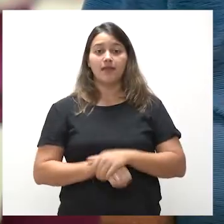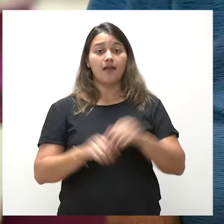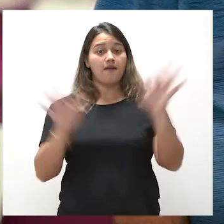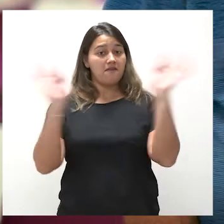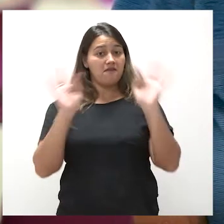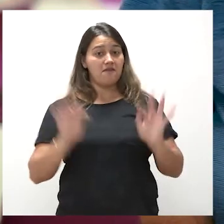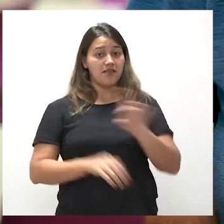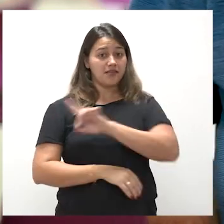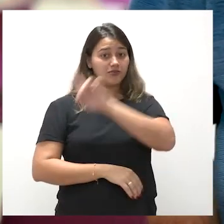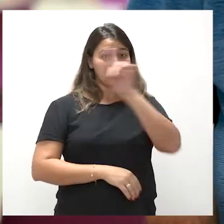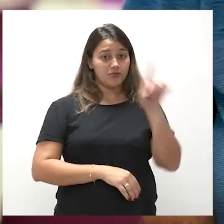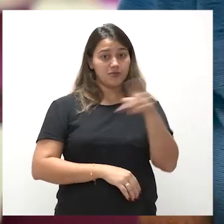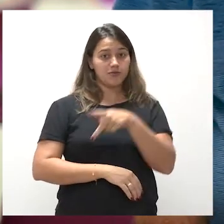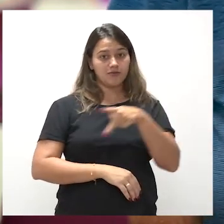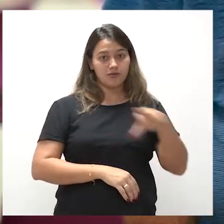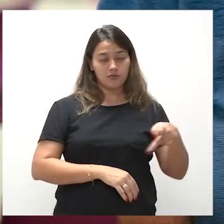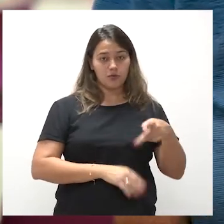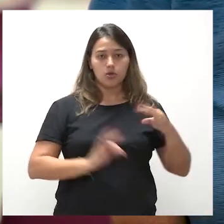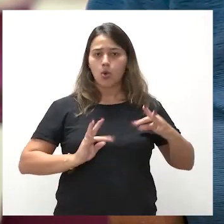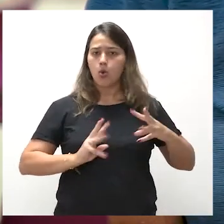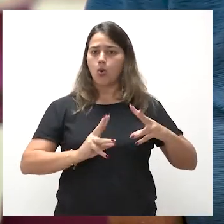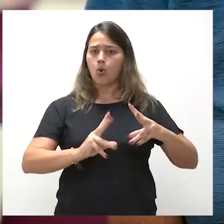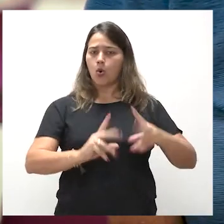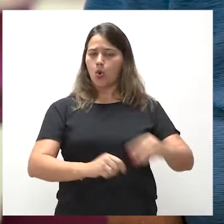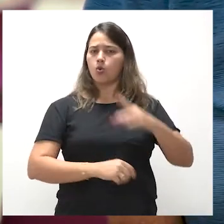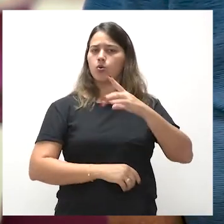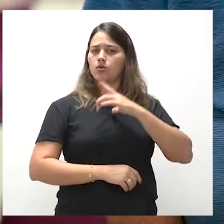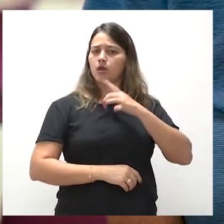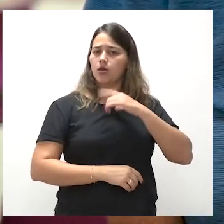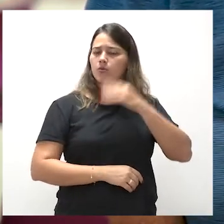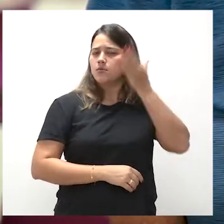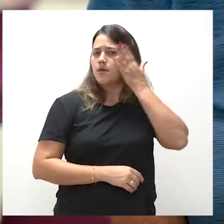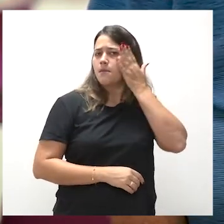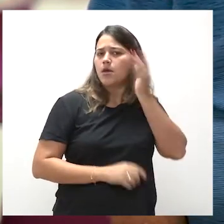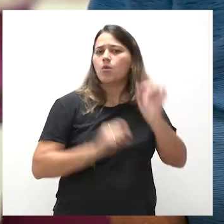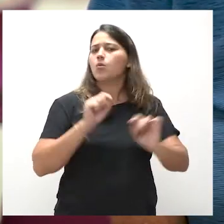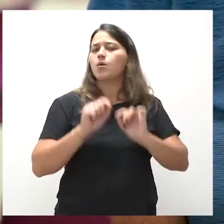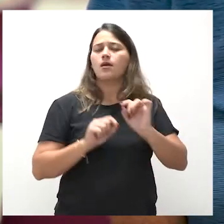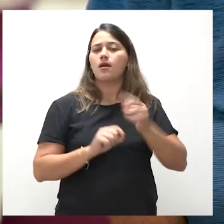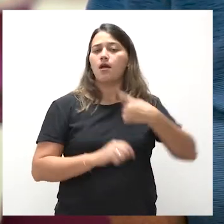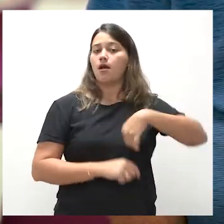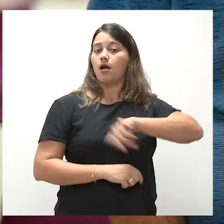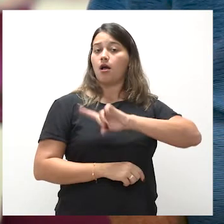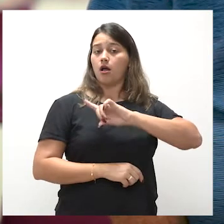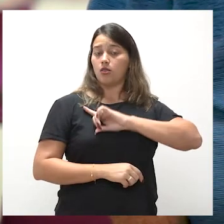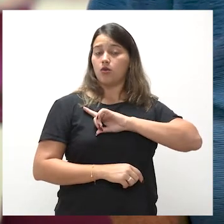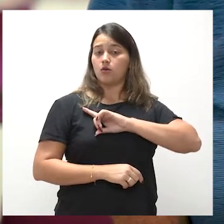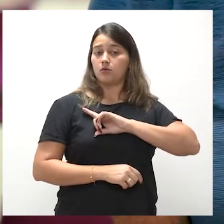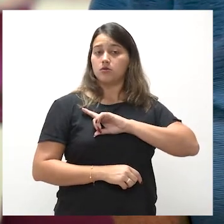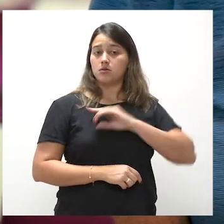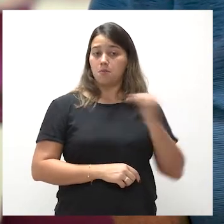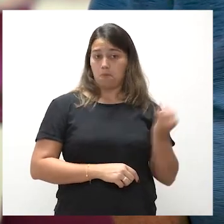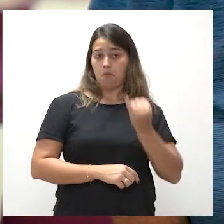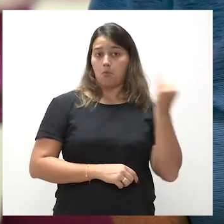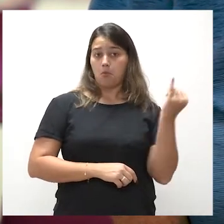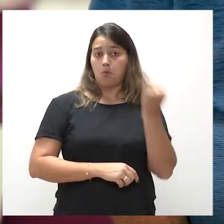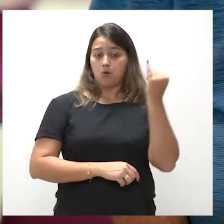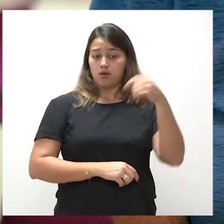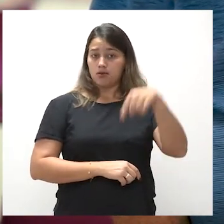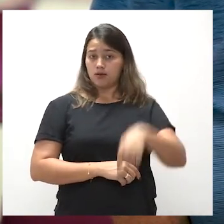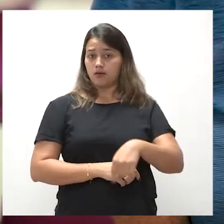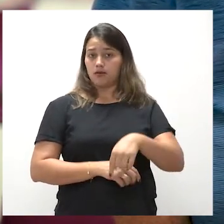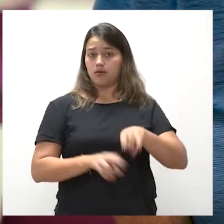Feliz dia dos professores, que todos tenhamos consciência de que a nossa atividade